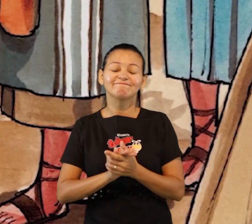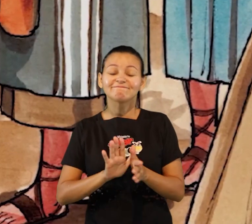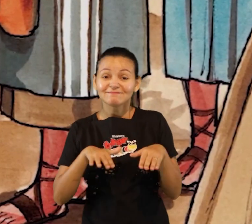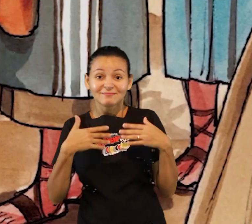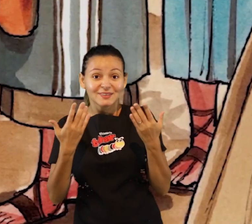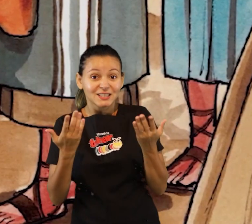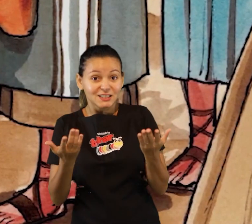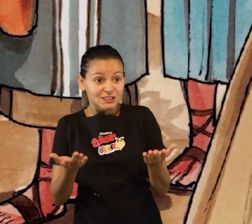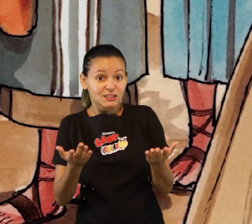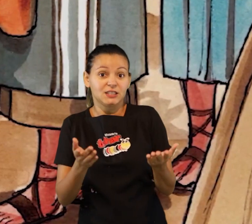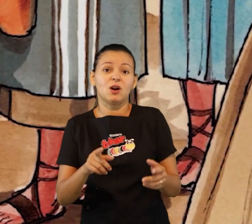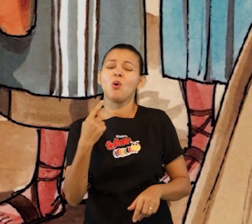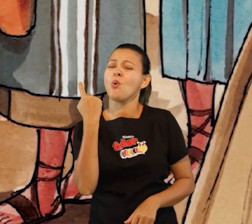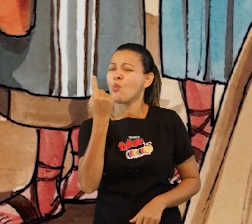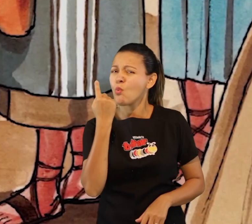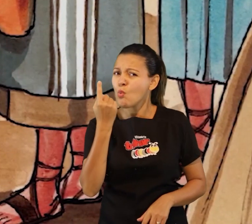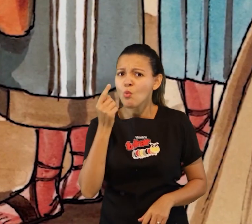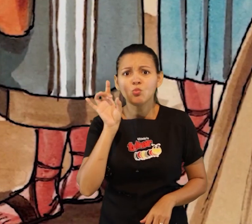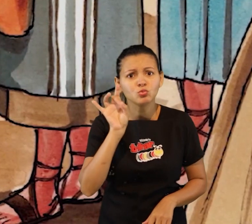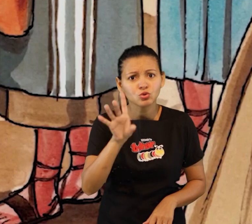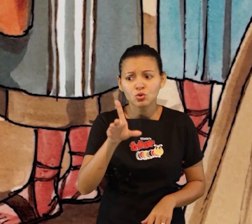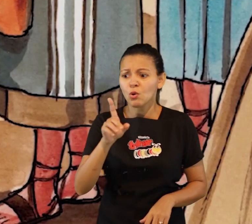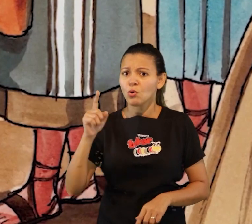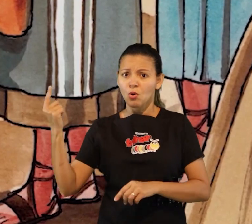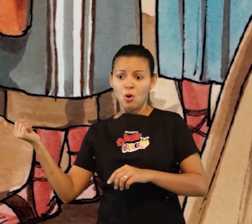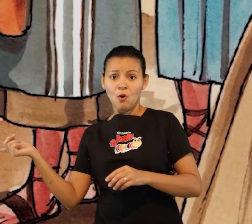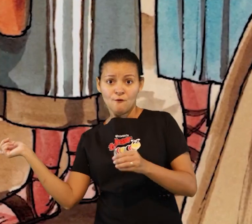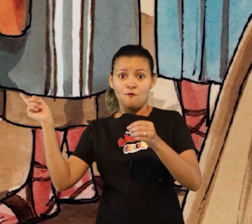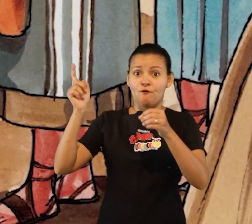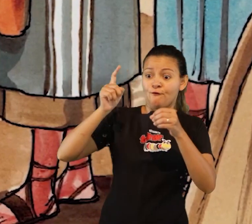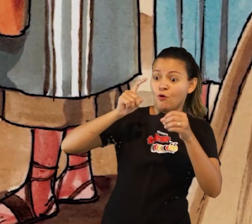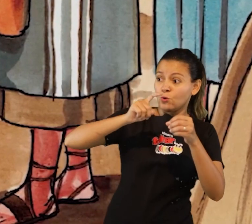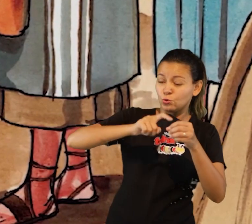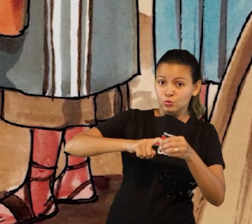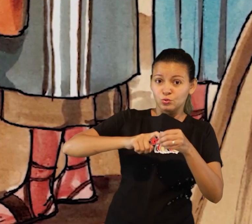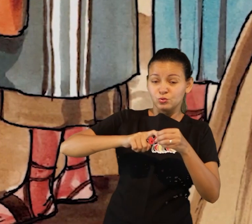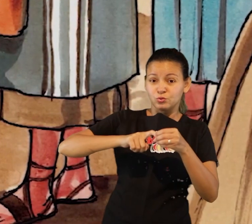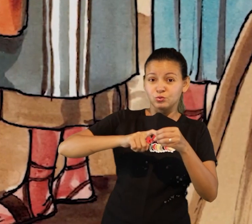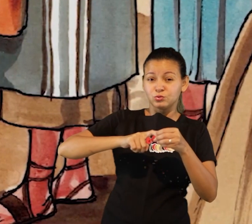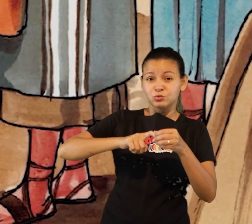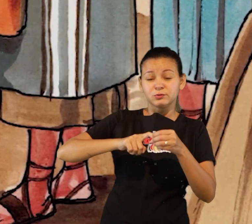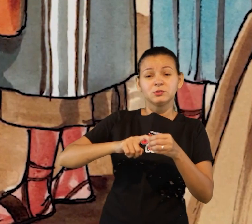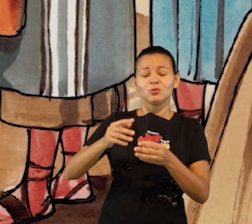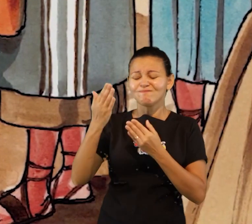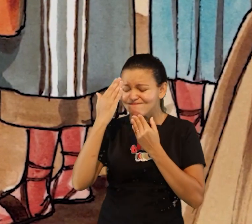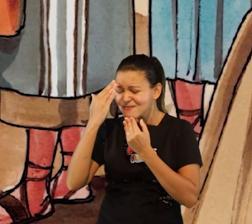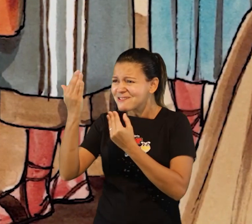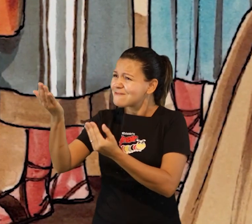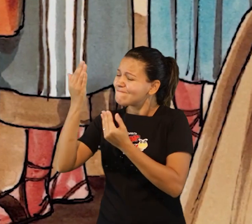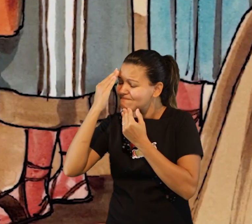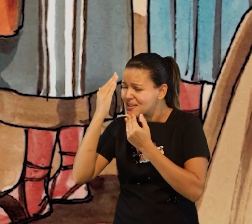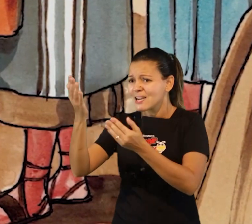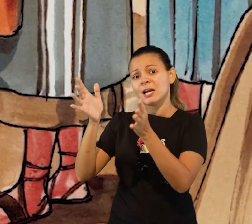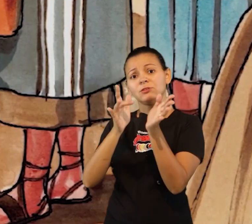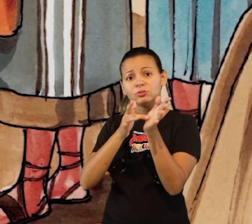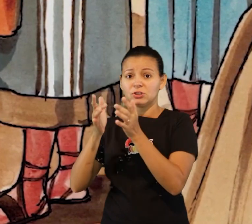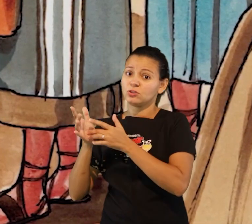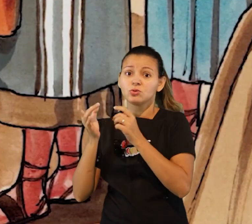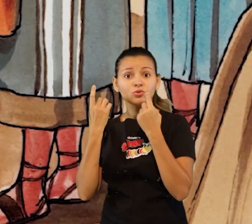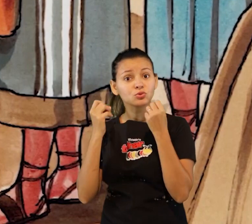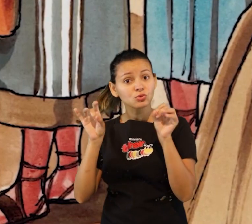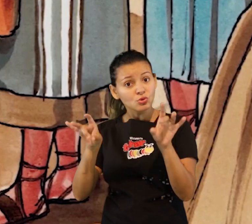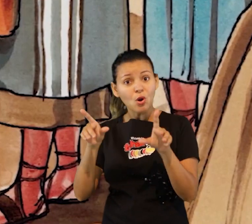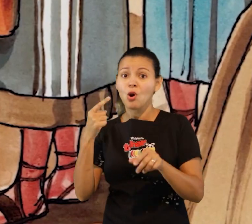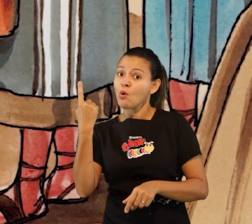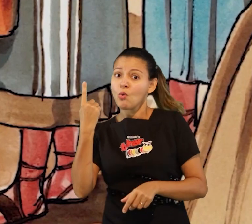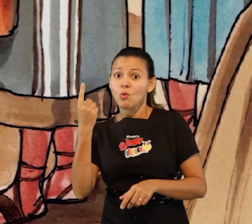os homens que foram curados eram dez onde estão os outros novos porque somente este